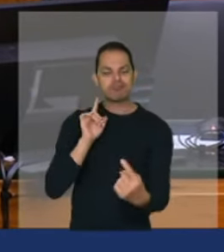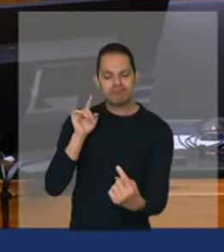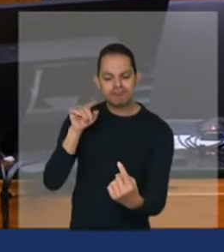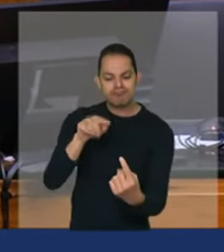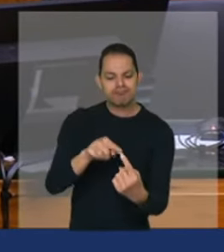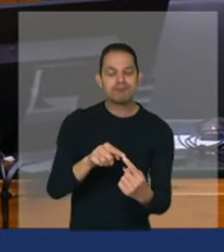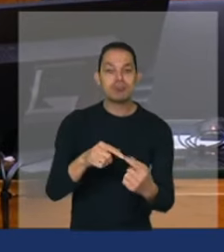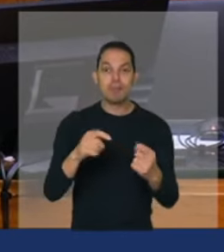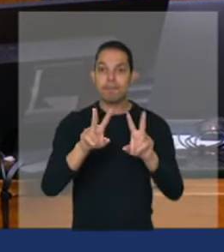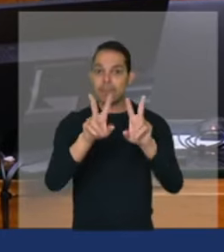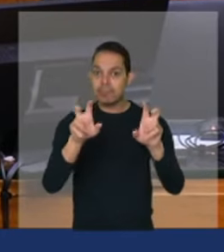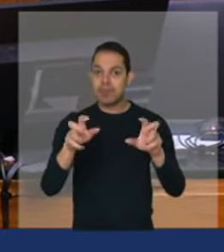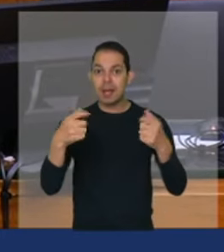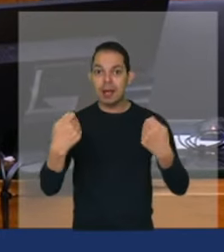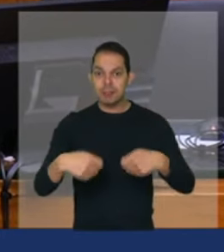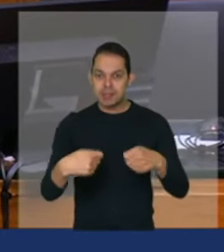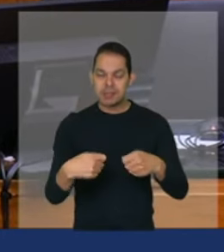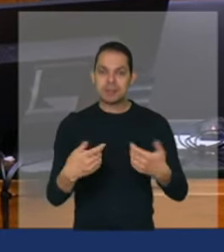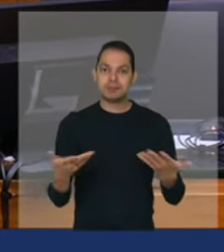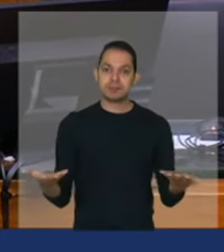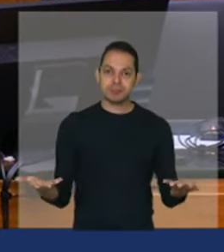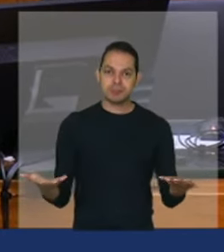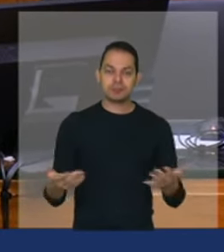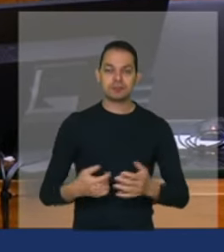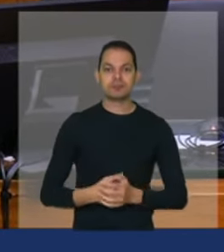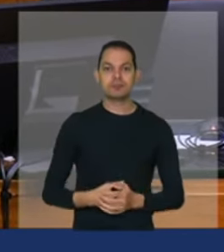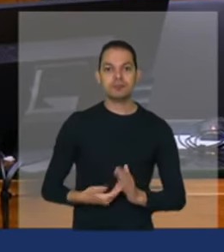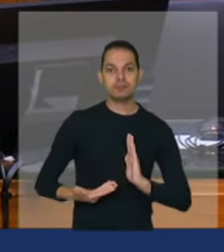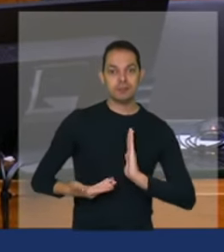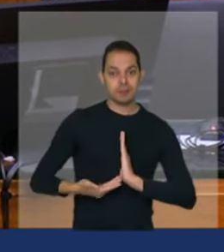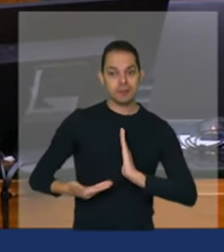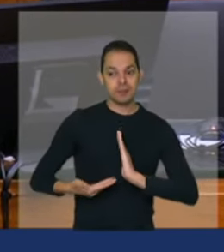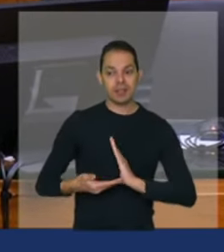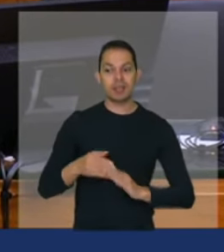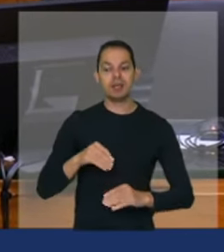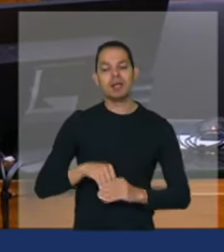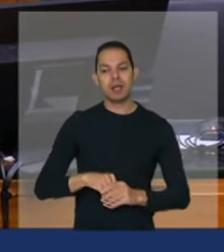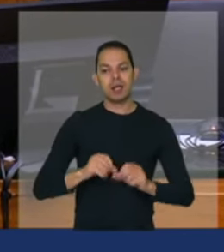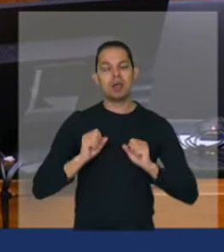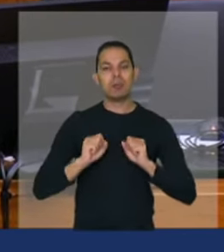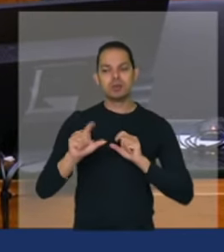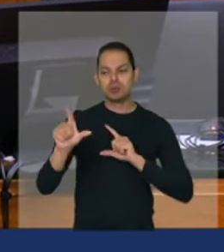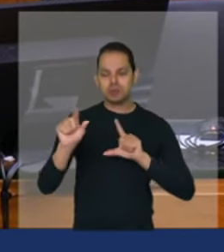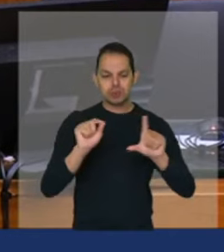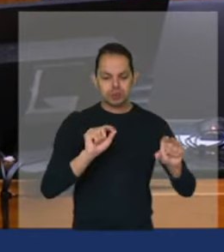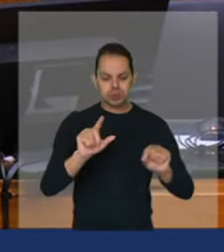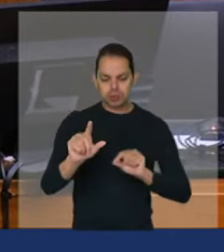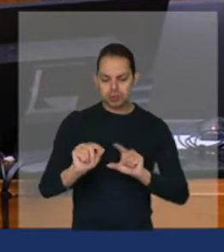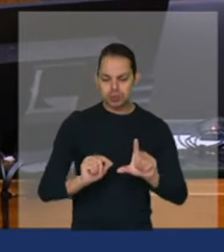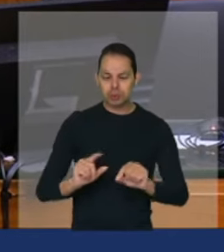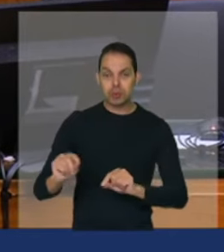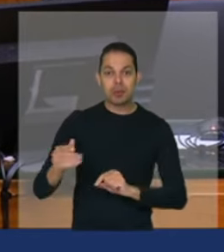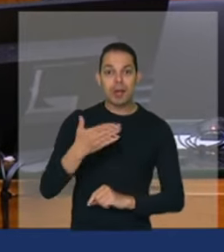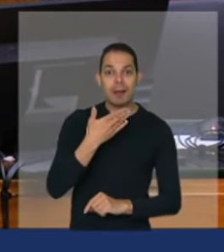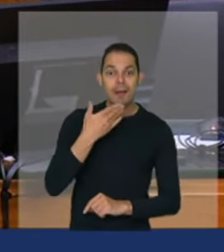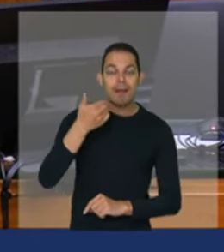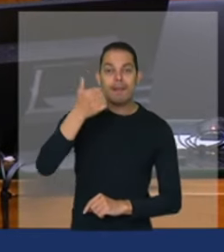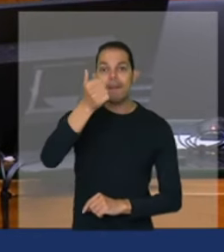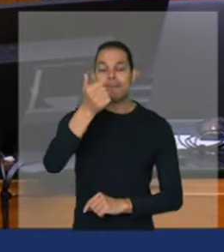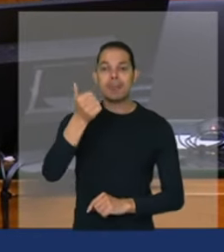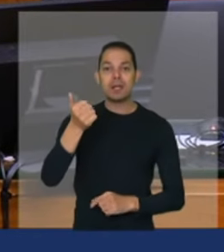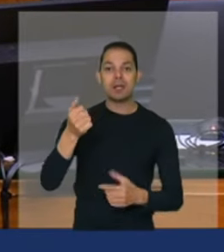Dessa forma, esta Casa poderá selecionar as melhores sementes de